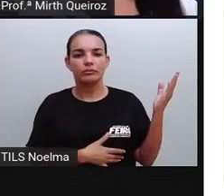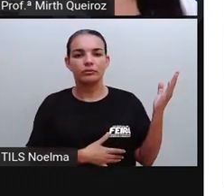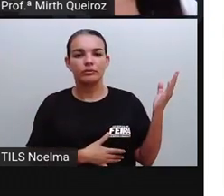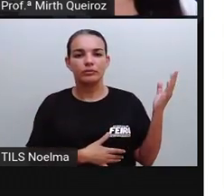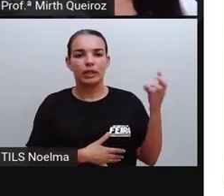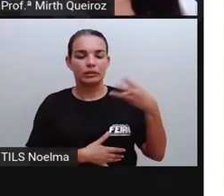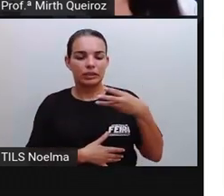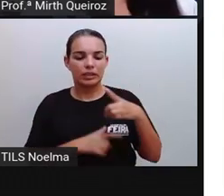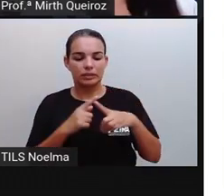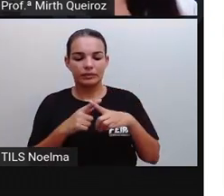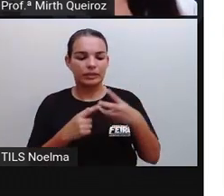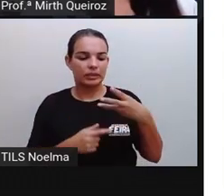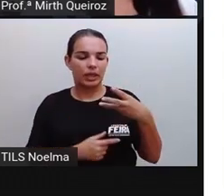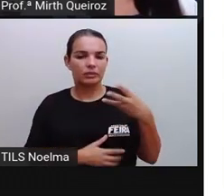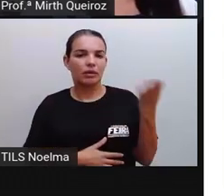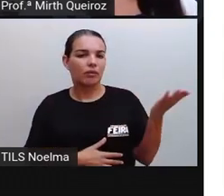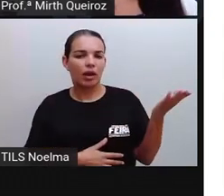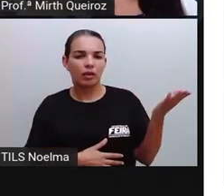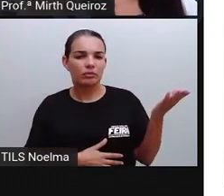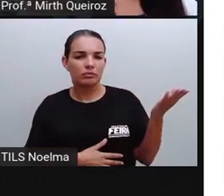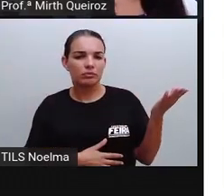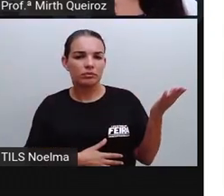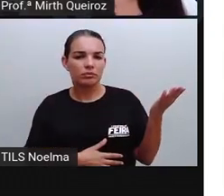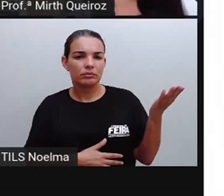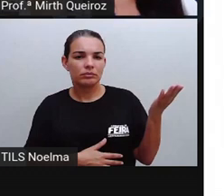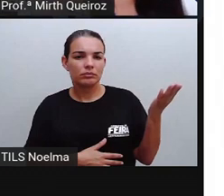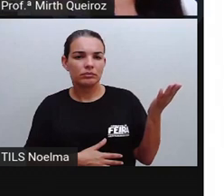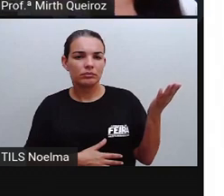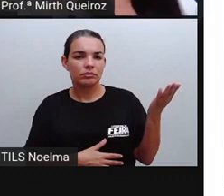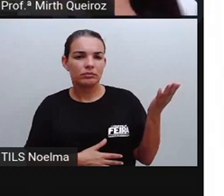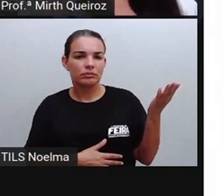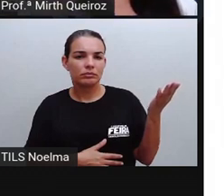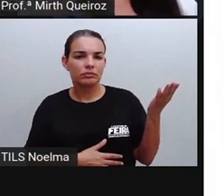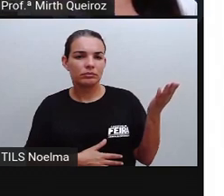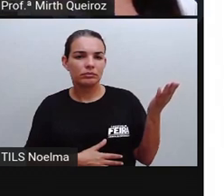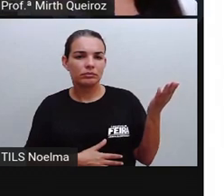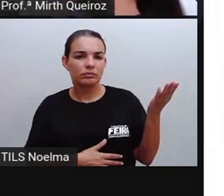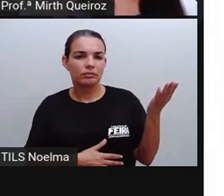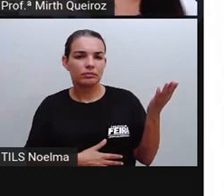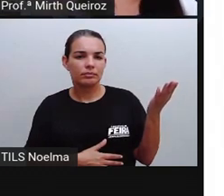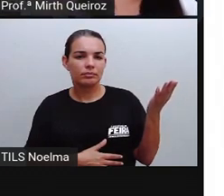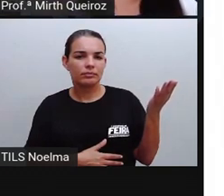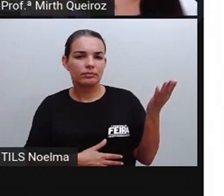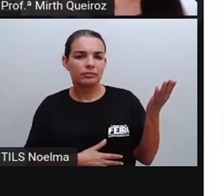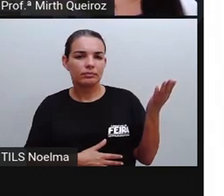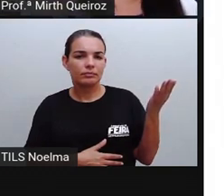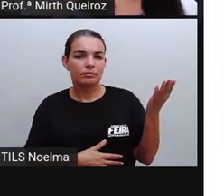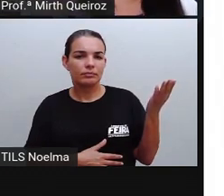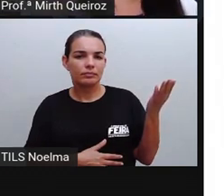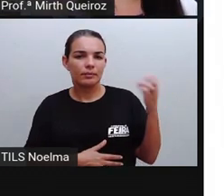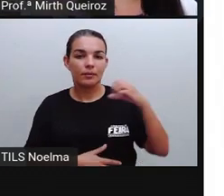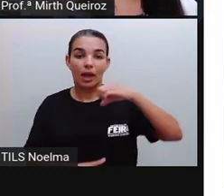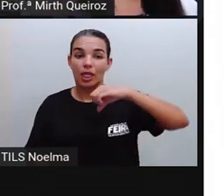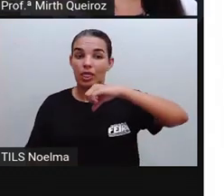3 vezes 3. A gente tem que somar aí 3 vezes o 3, certo? Qual seria o número?